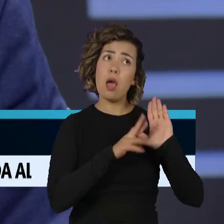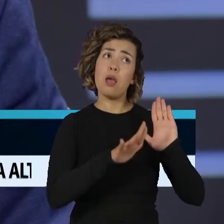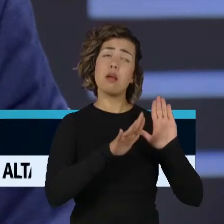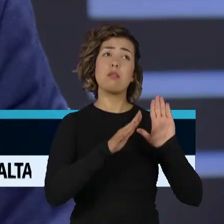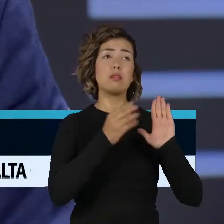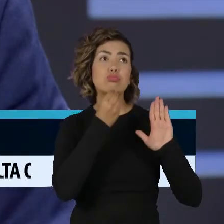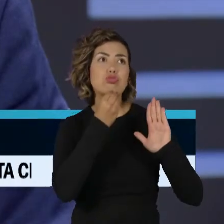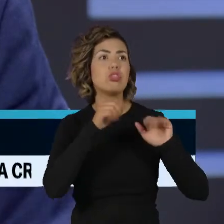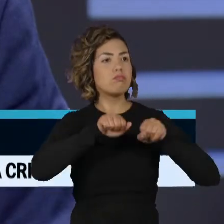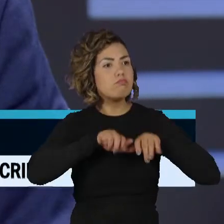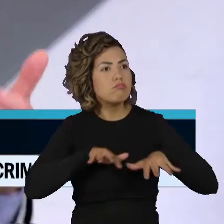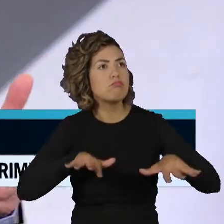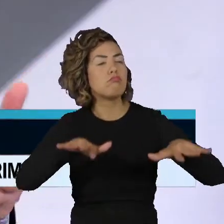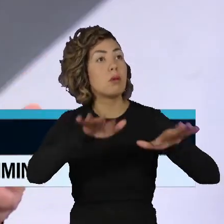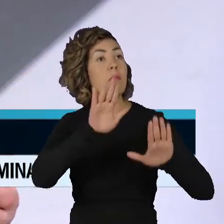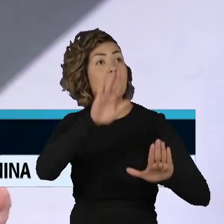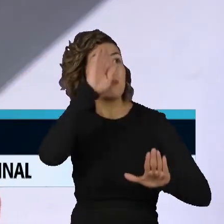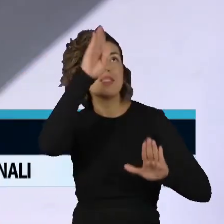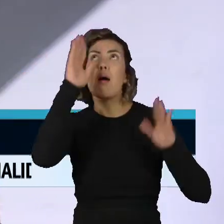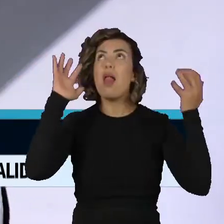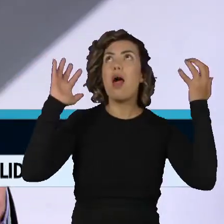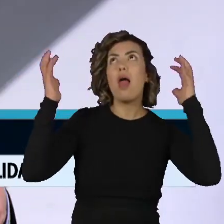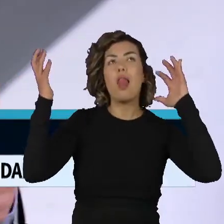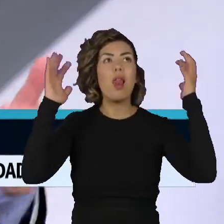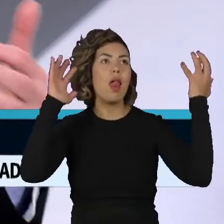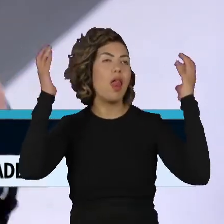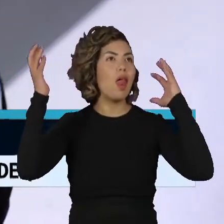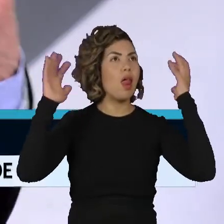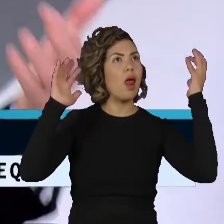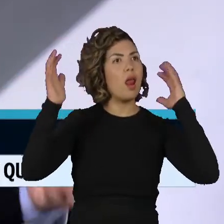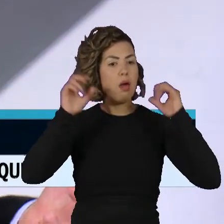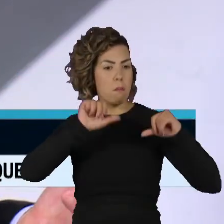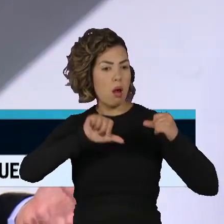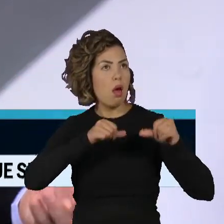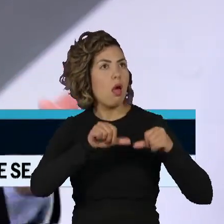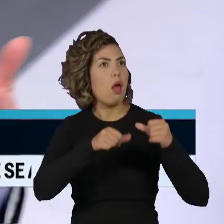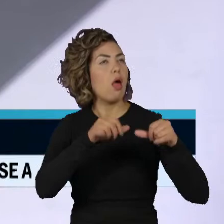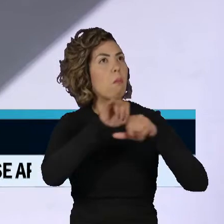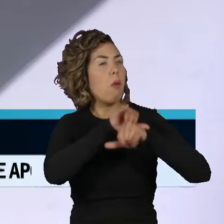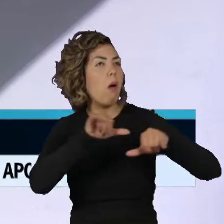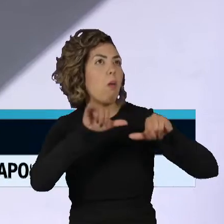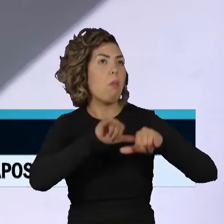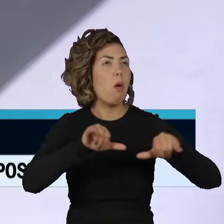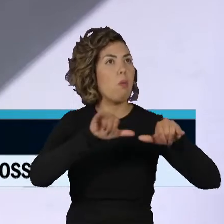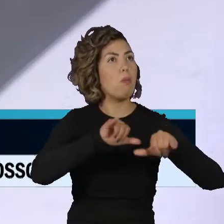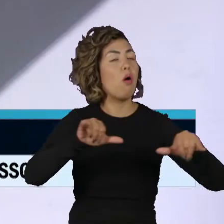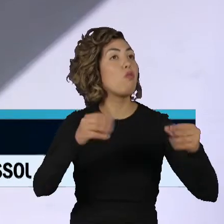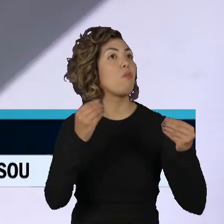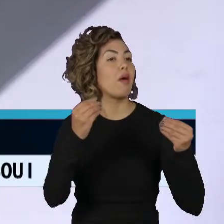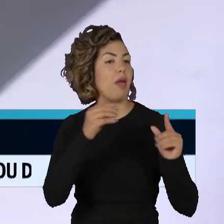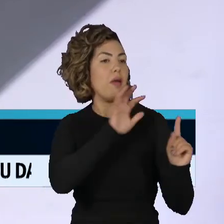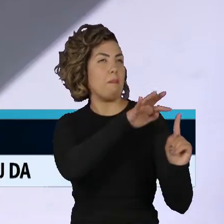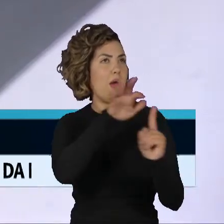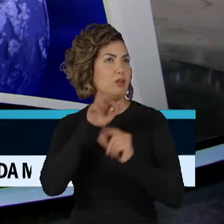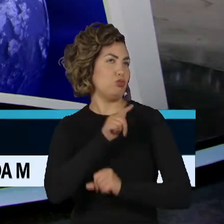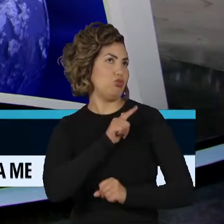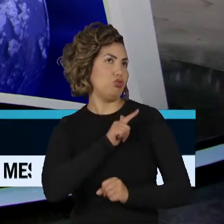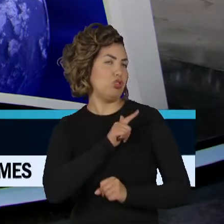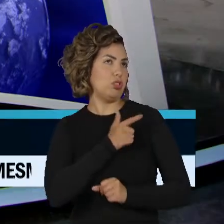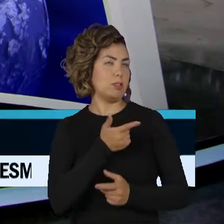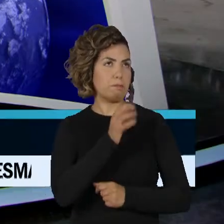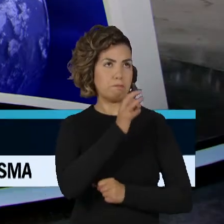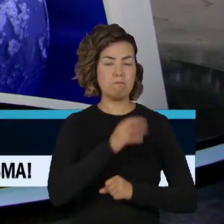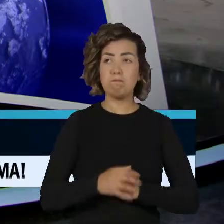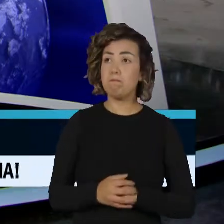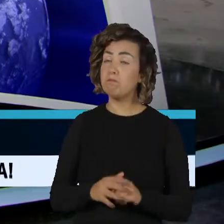medida que o tema de mudança do clima, aquecimento global, ganhar mais relevância pelos impactos do aquecimento global. Agora, a regra